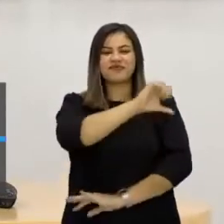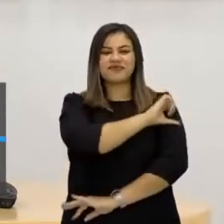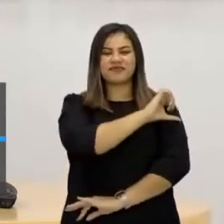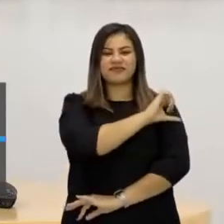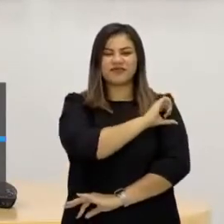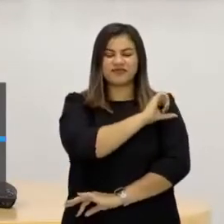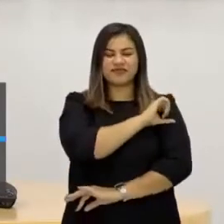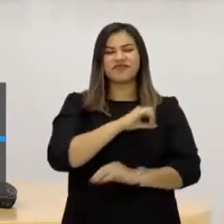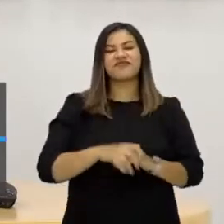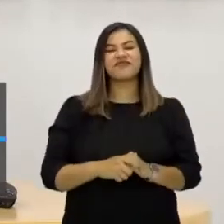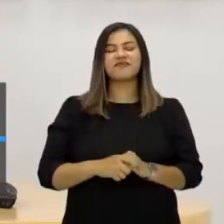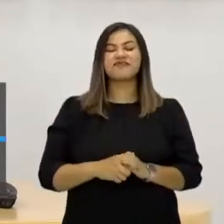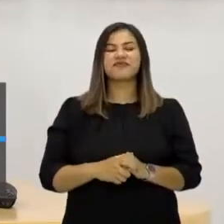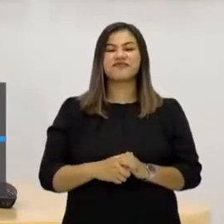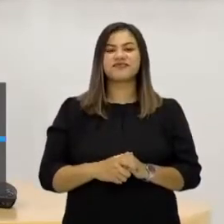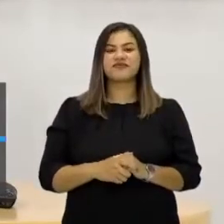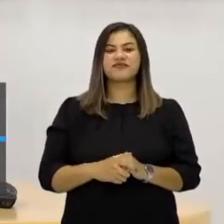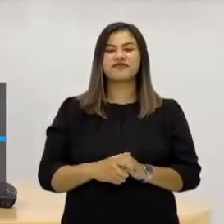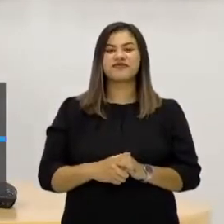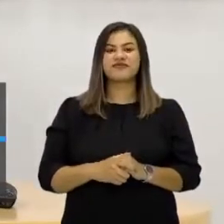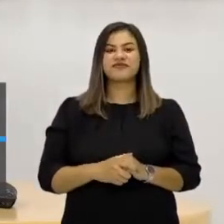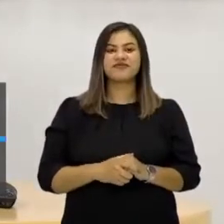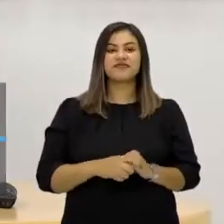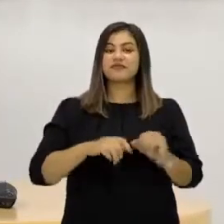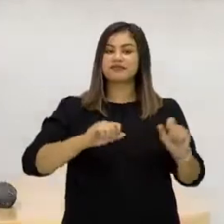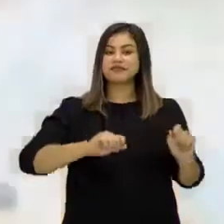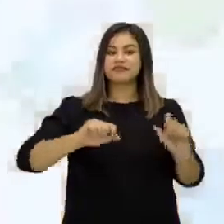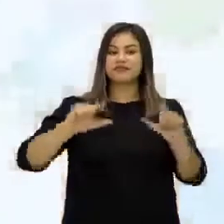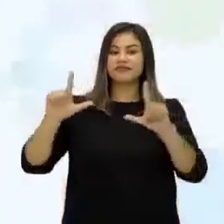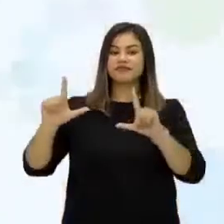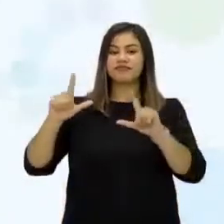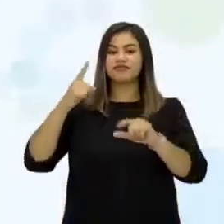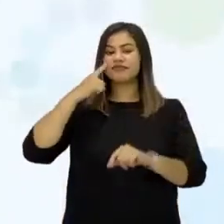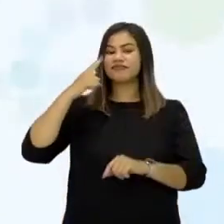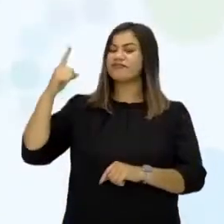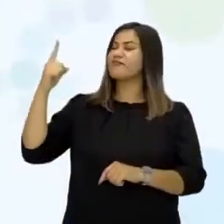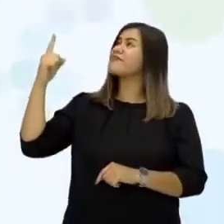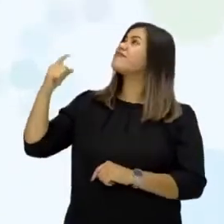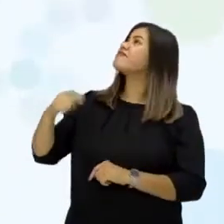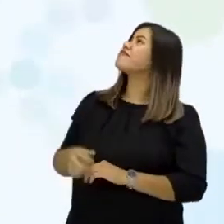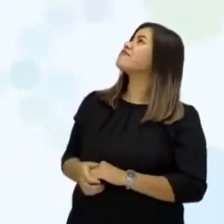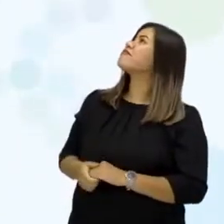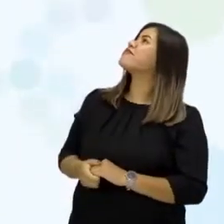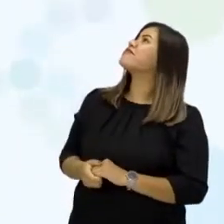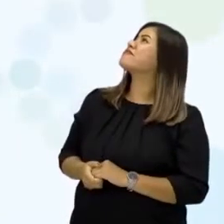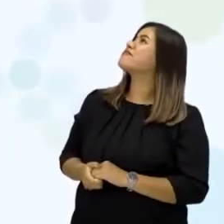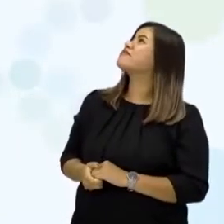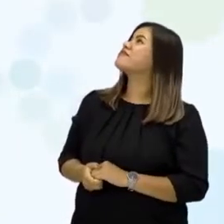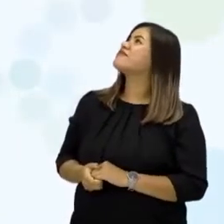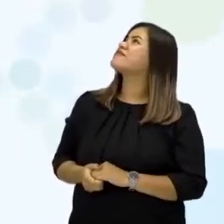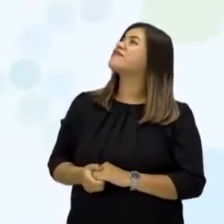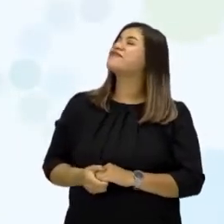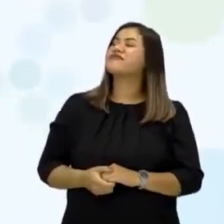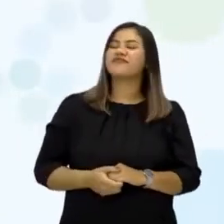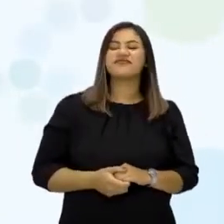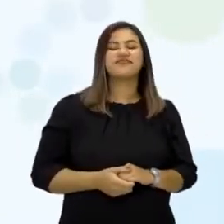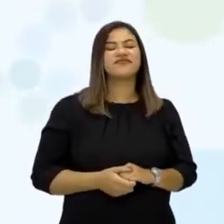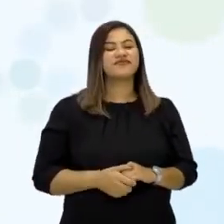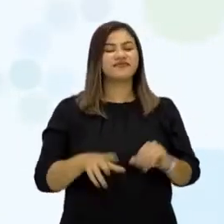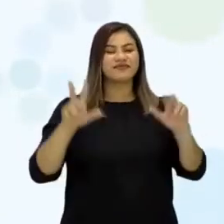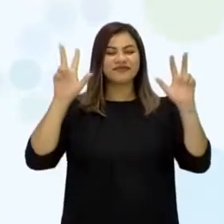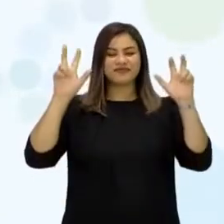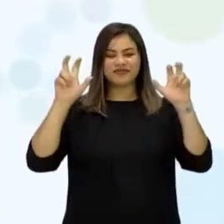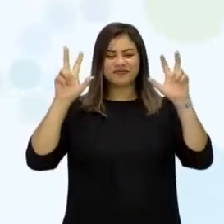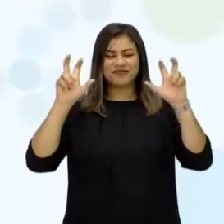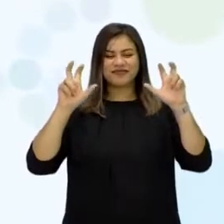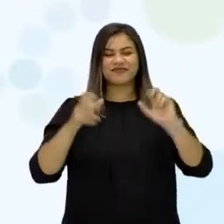do ensino fundamental dos anos finais. Coloca aí na tela de novo aí para a gente ver o tema da aula, blocos regionais da Europa